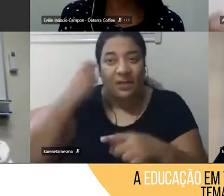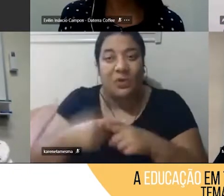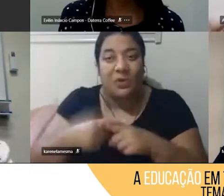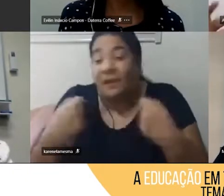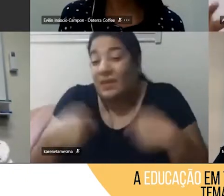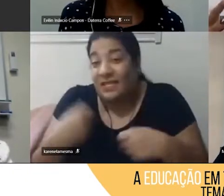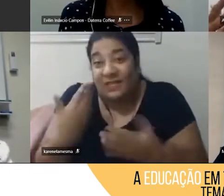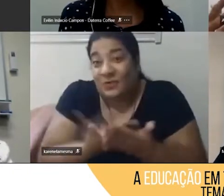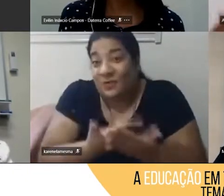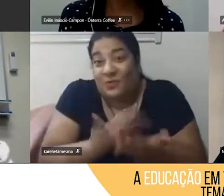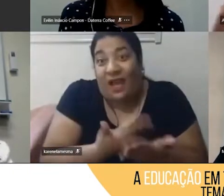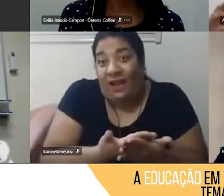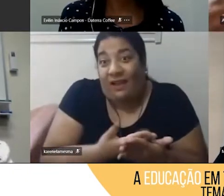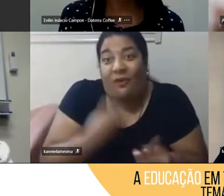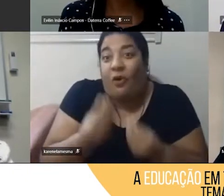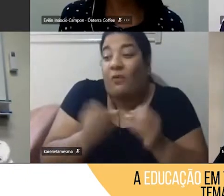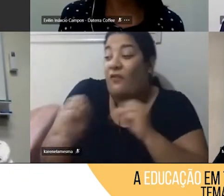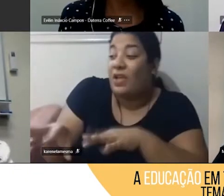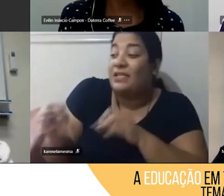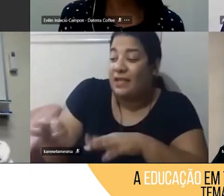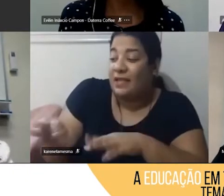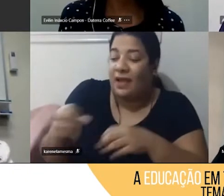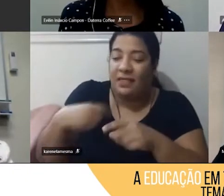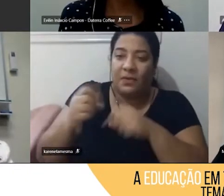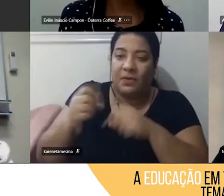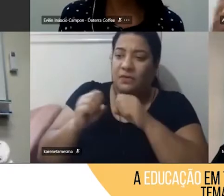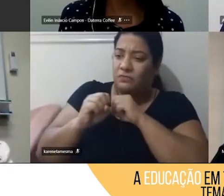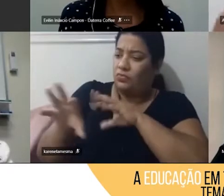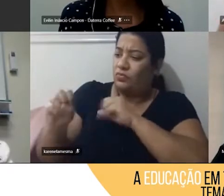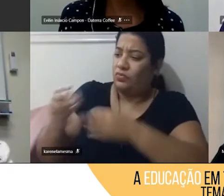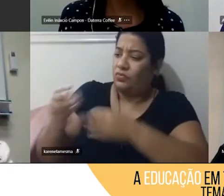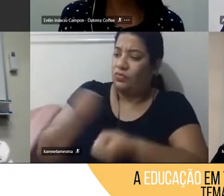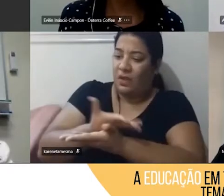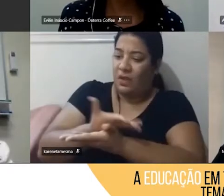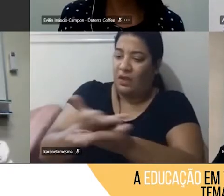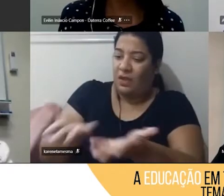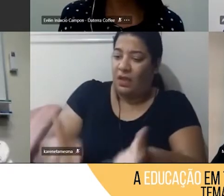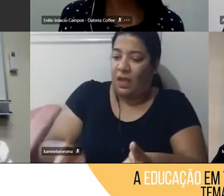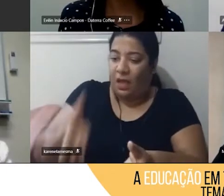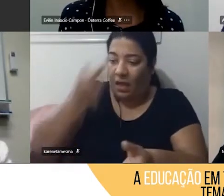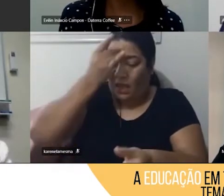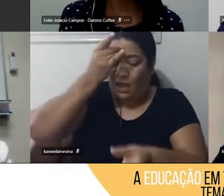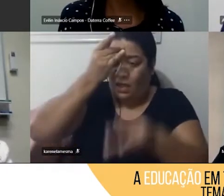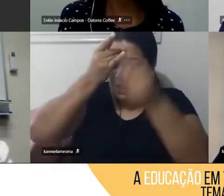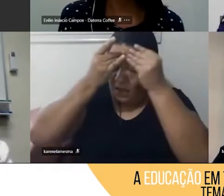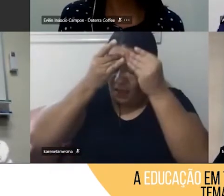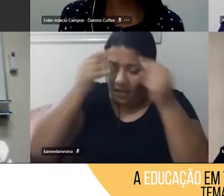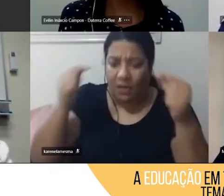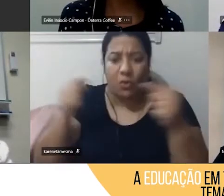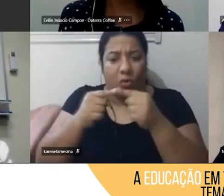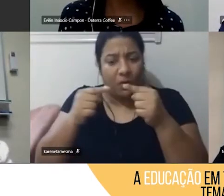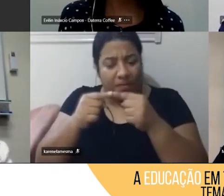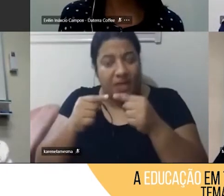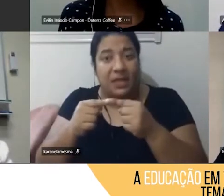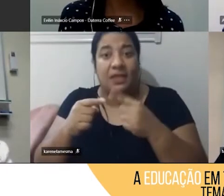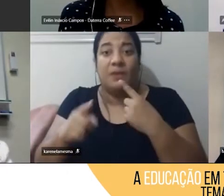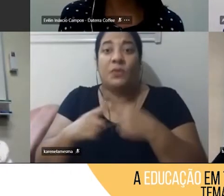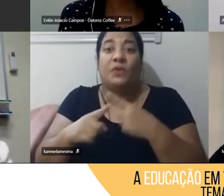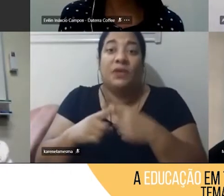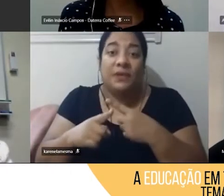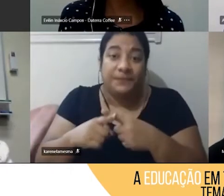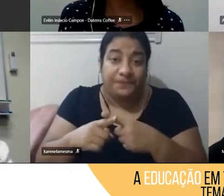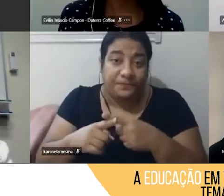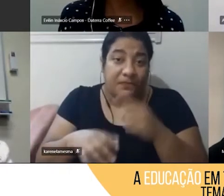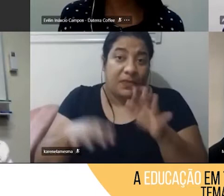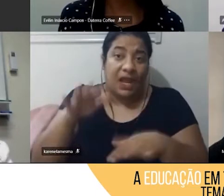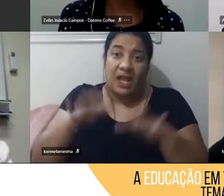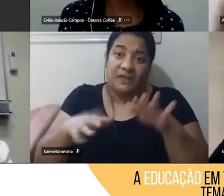quando a gente compartilha esse conhecimento com outras pessoas, aquilo vai fazendo cada vez mais sentido na nossa cabeça. Até porque, às vezes, alguma pessoa dá